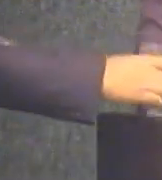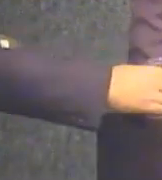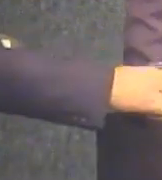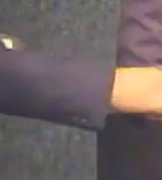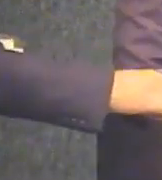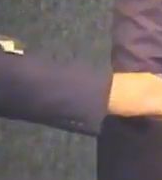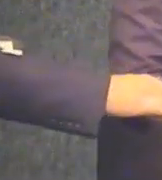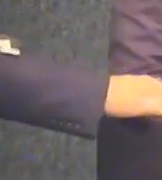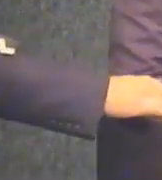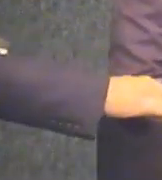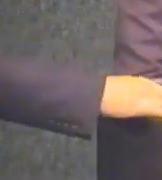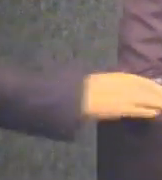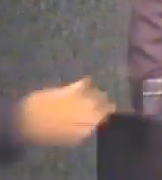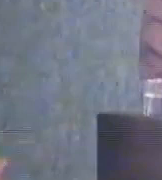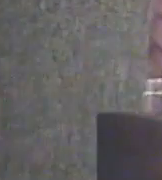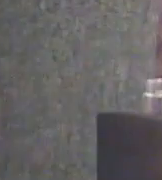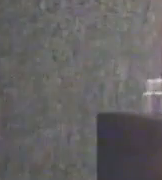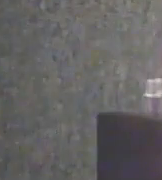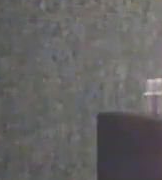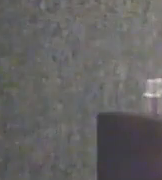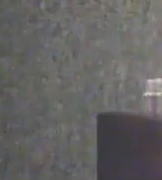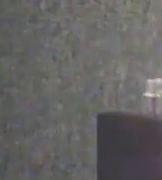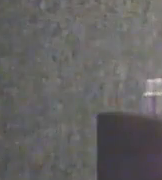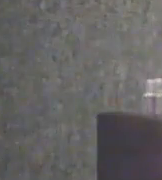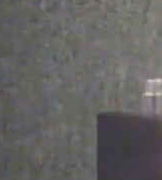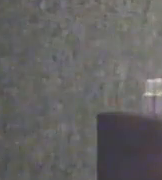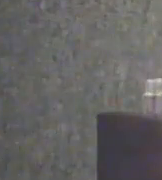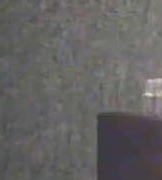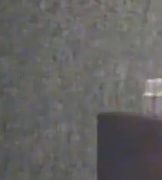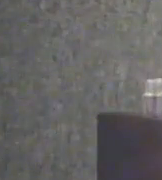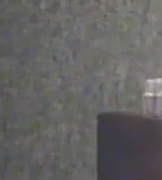como o planeta como um todo.